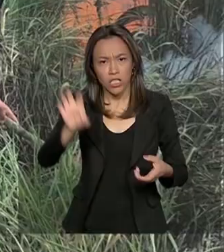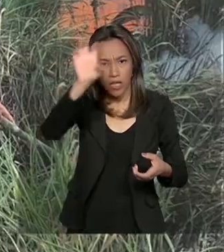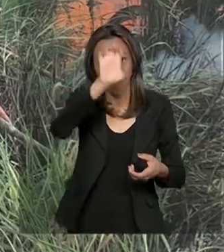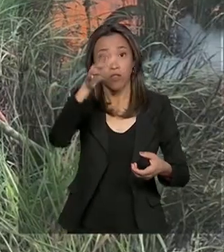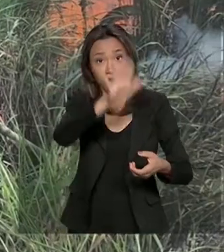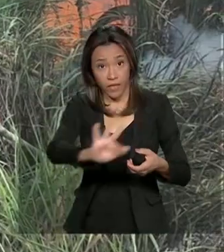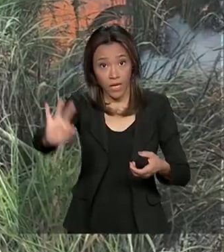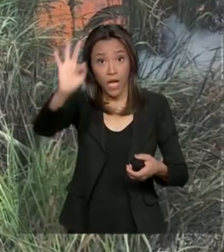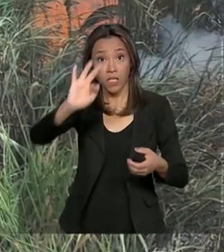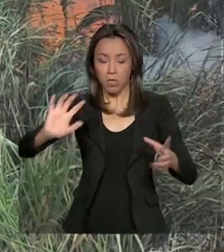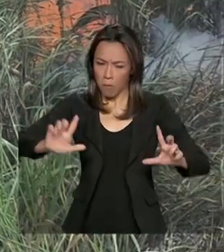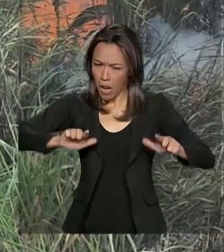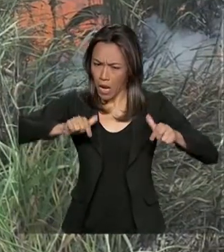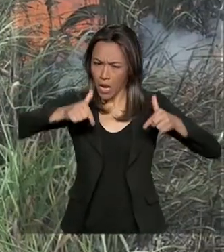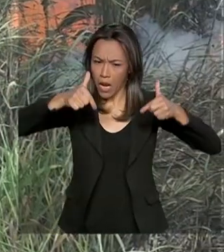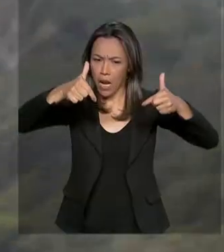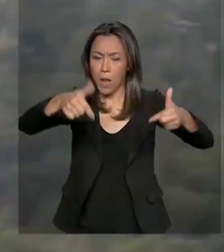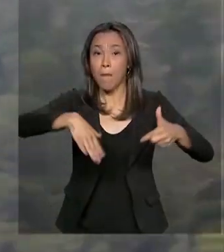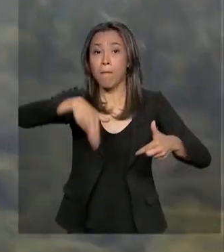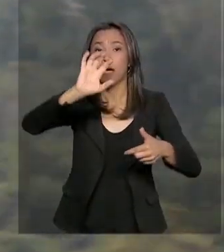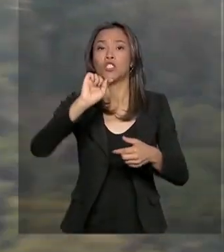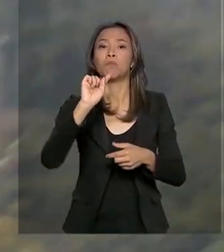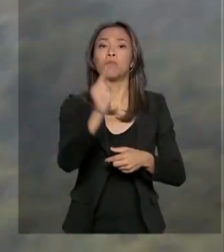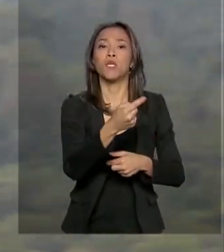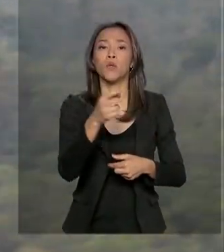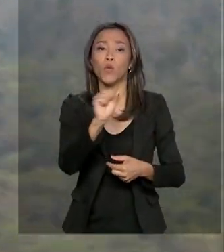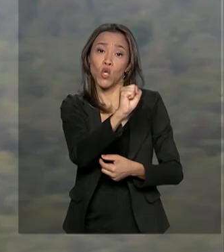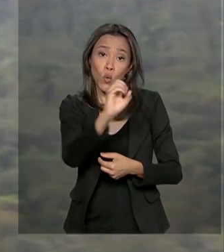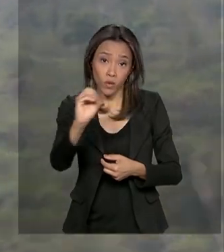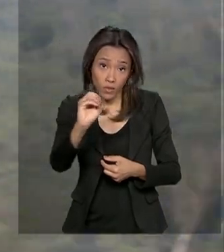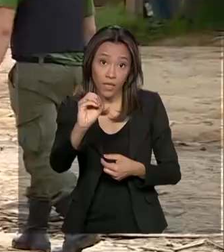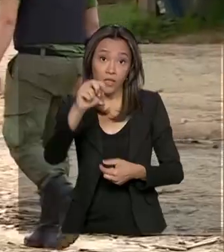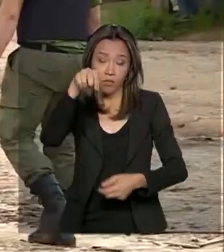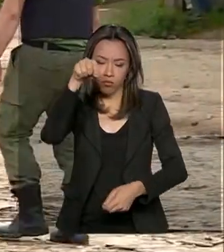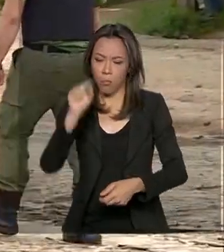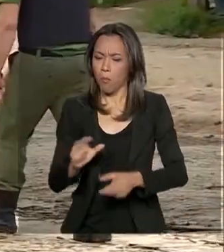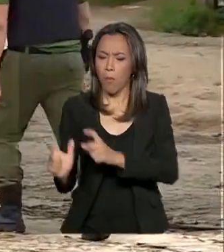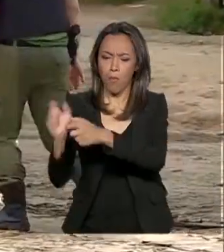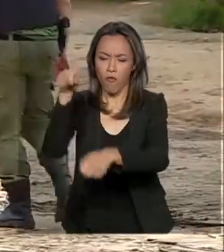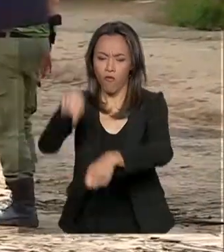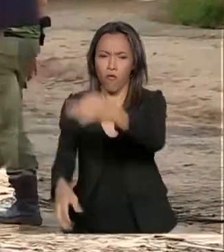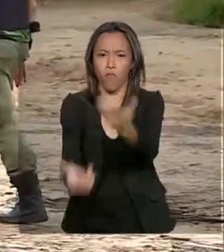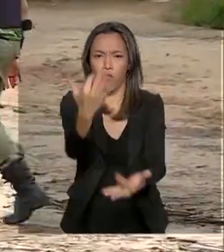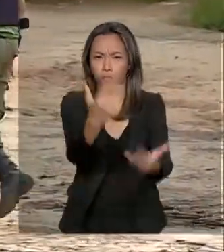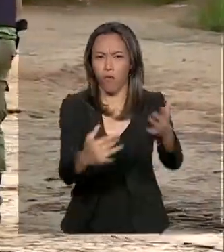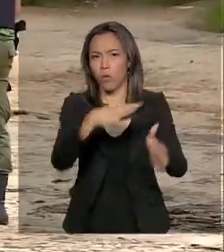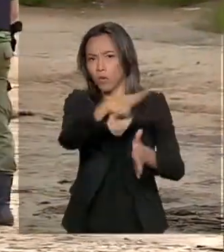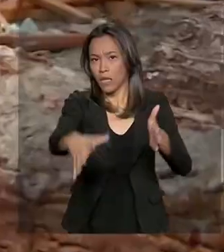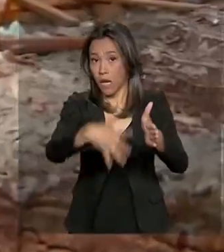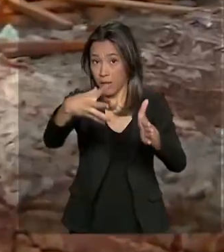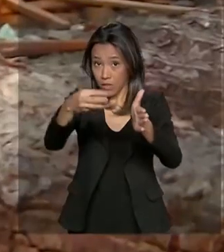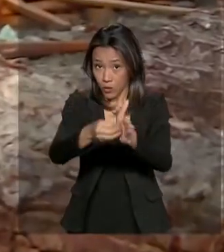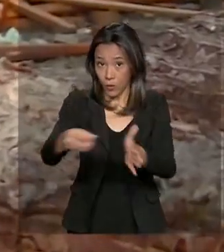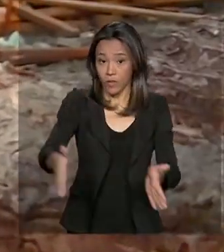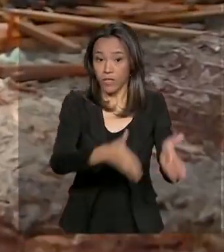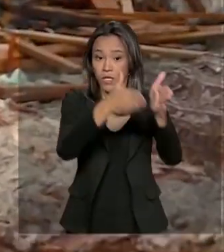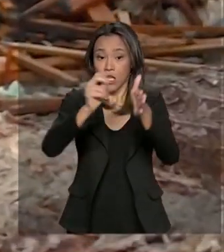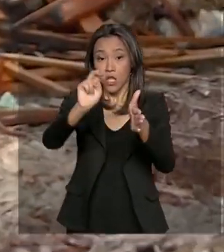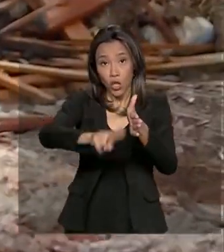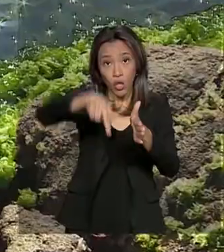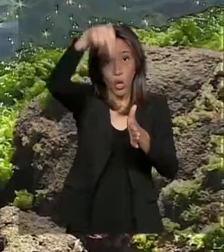federais, combateram mais de 1.800 focos de incêndio na Amazônia. Enquanto a situação na região norte era